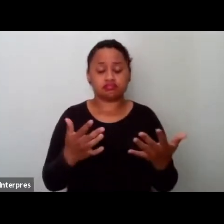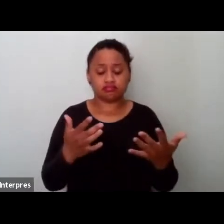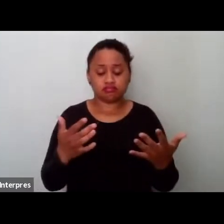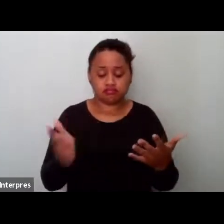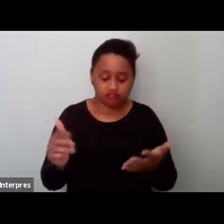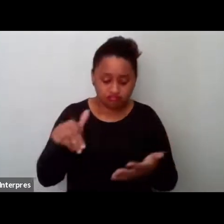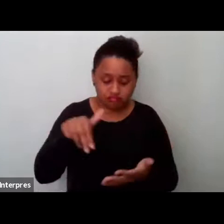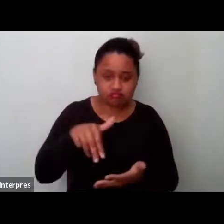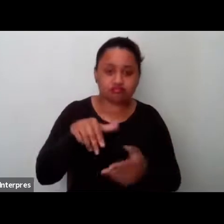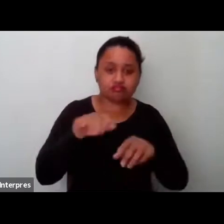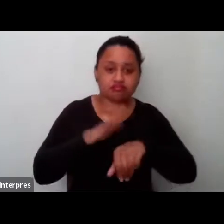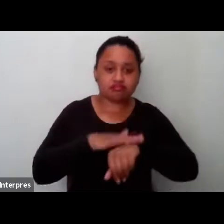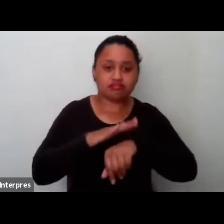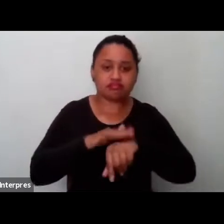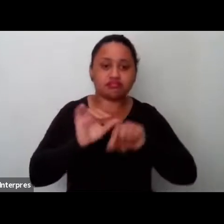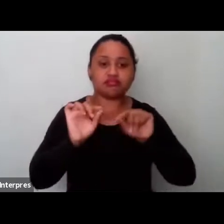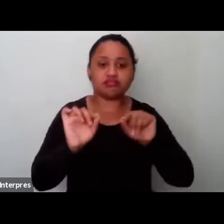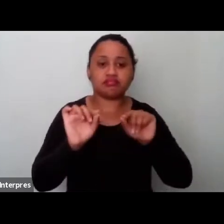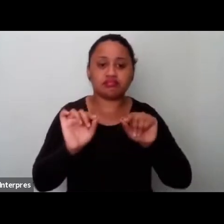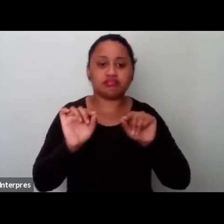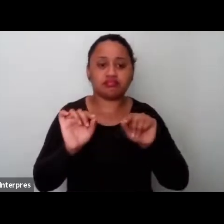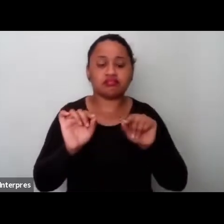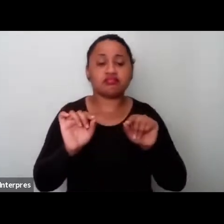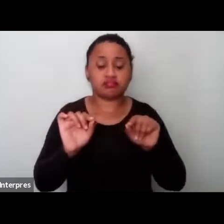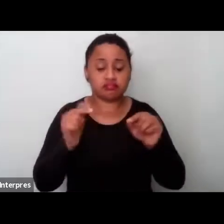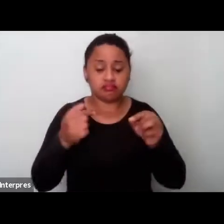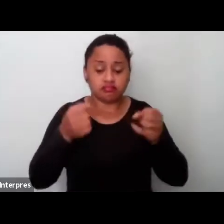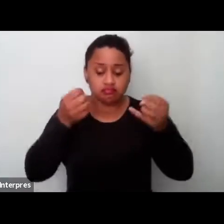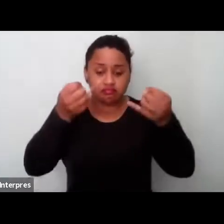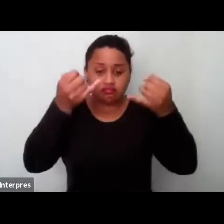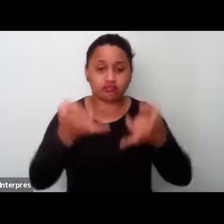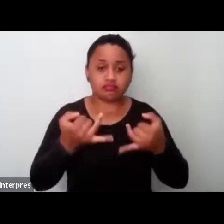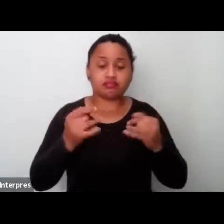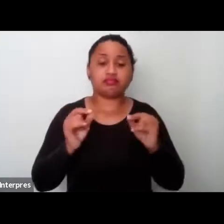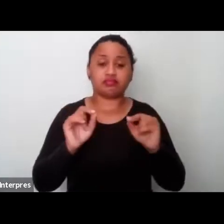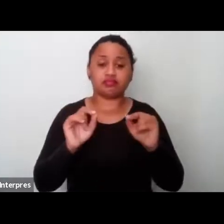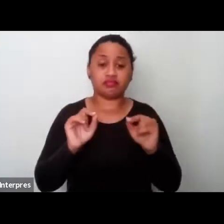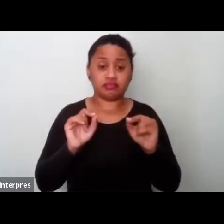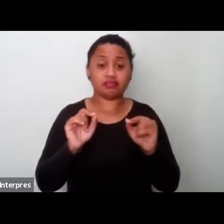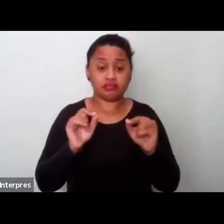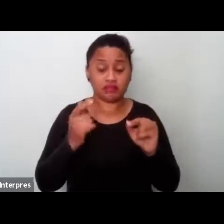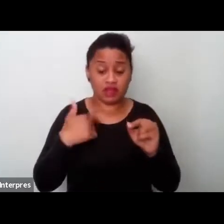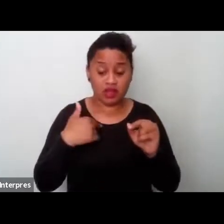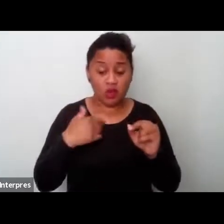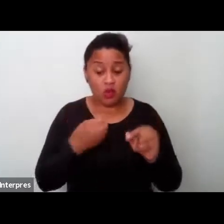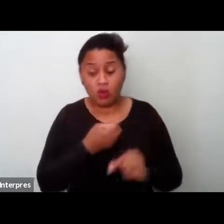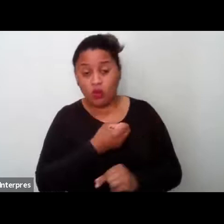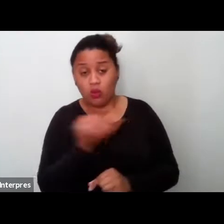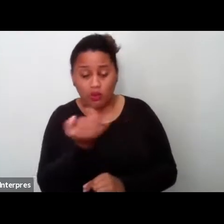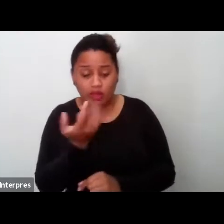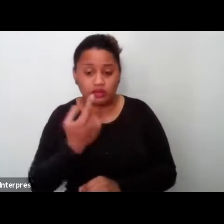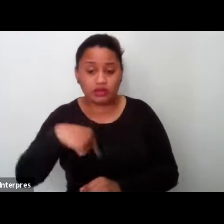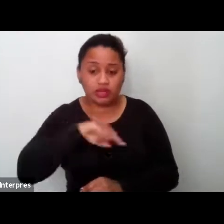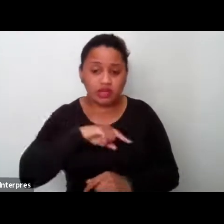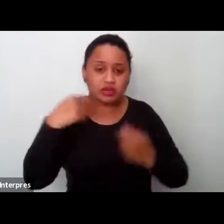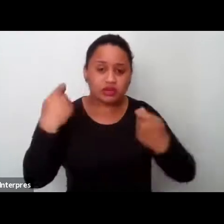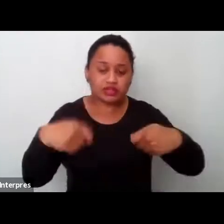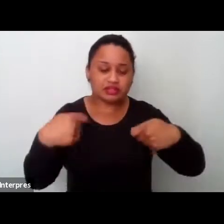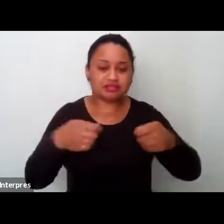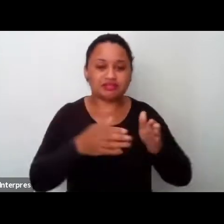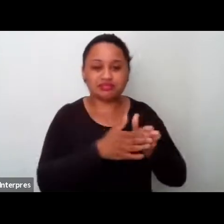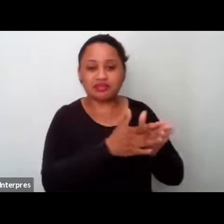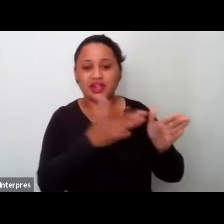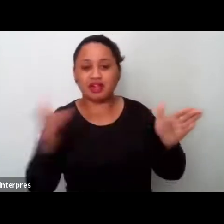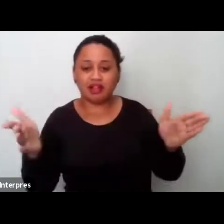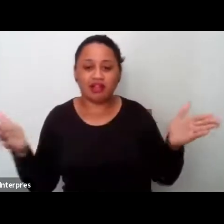é situar um pouco ou nomear um pouco nessa necessidade agora, nesse percurso da